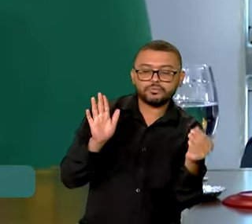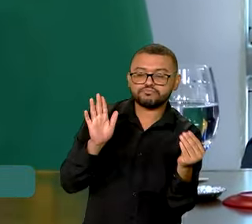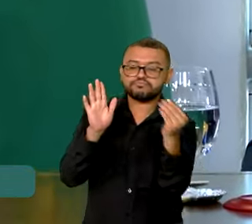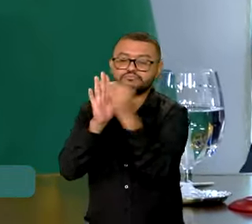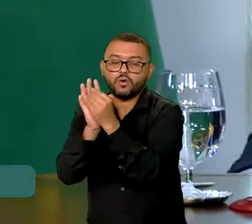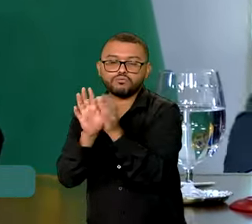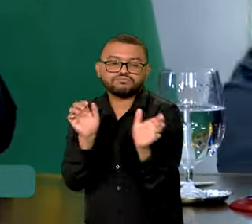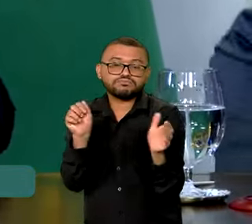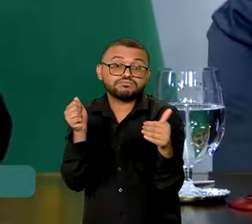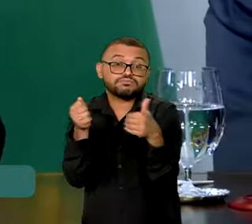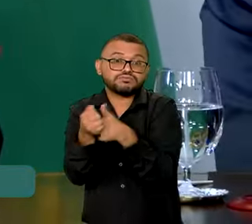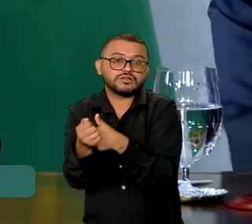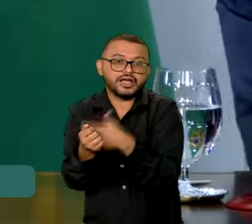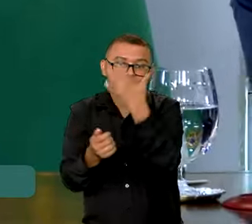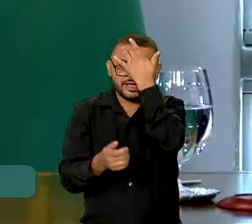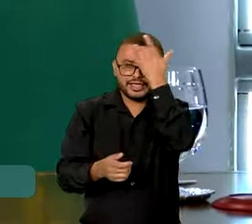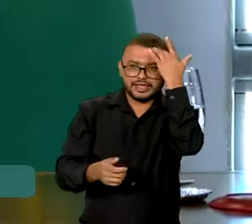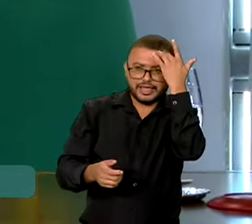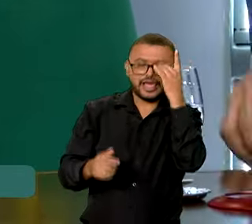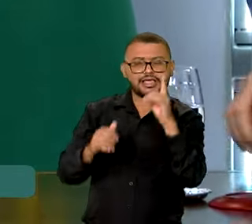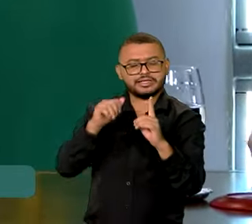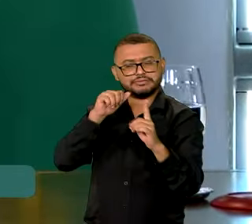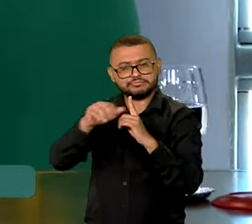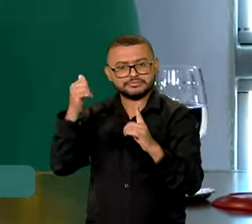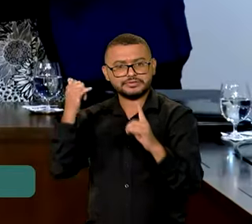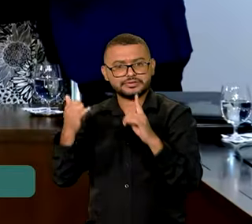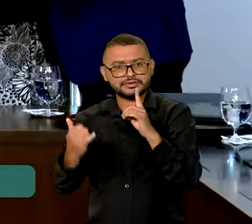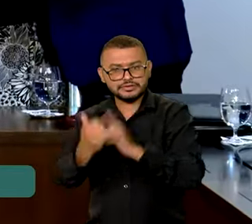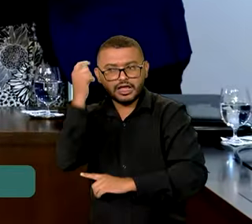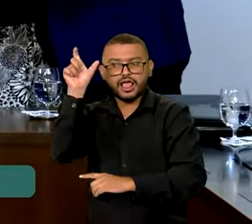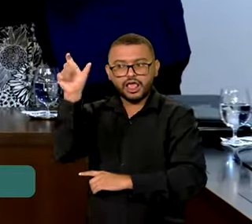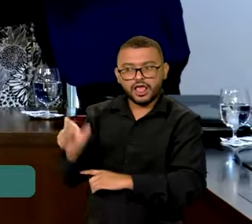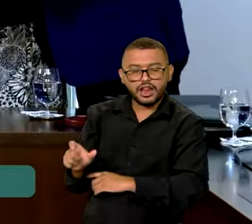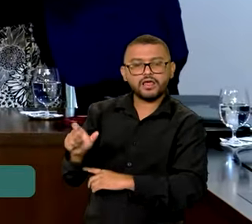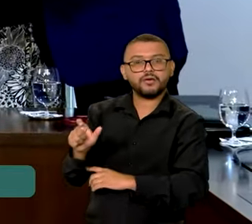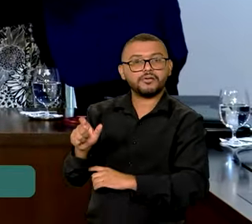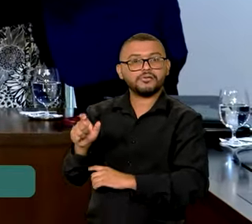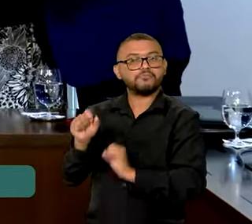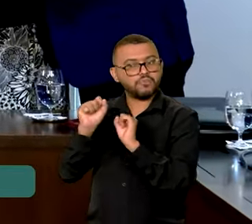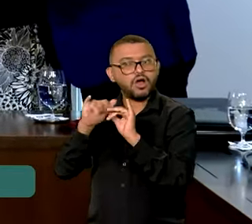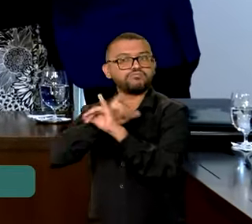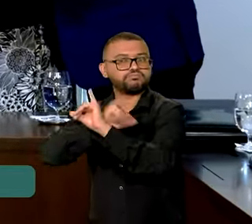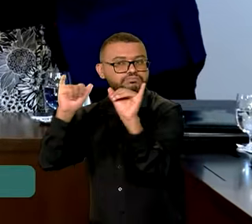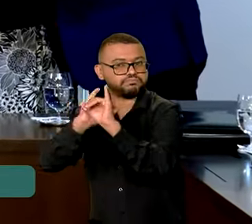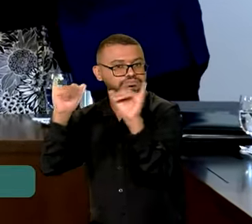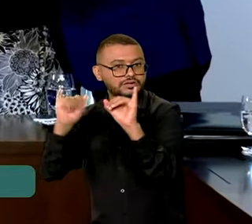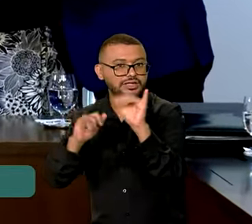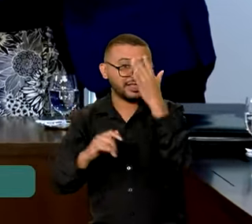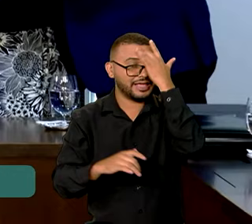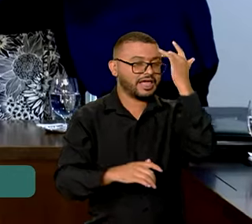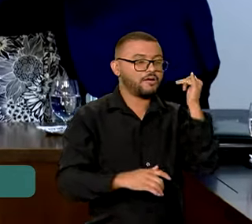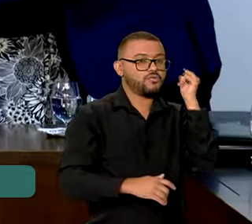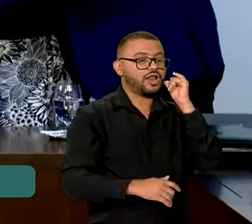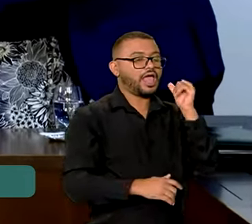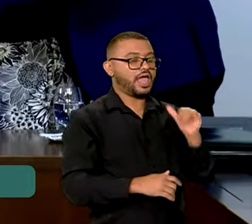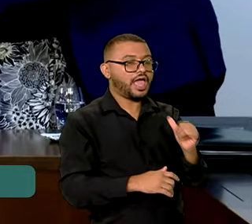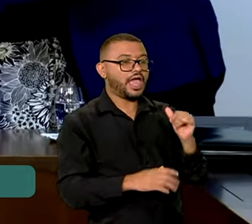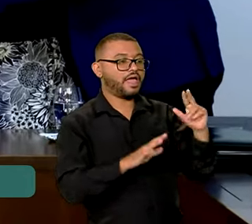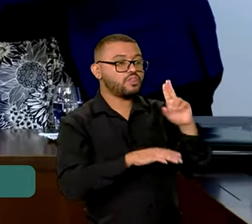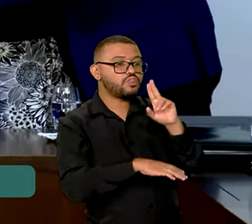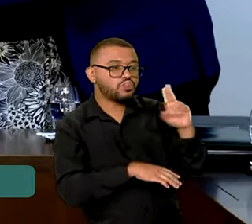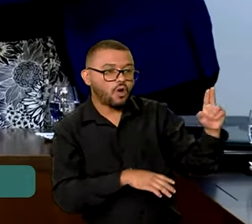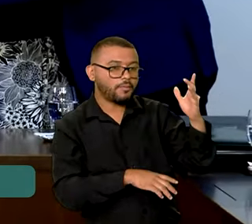doméstica. O nome do agressor e os dados processuais poderão ser divulgados, mas o nome e a